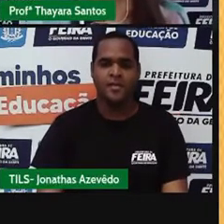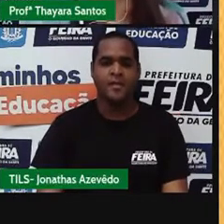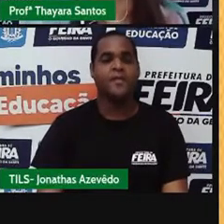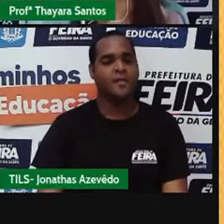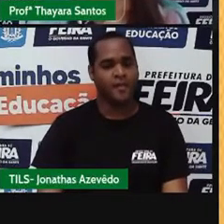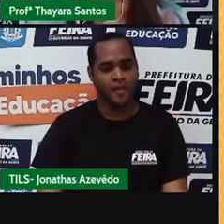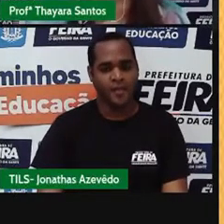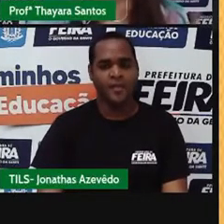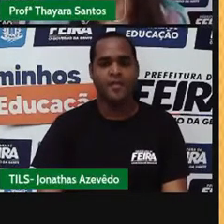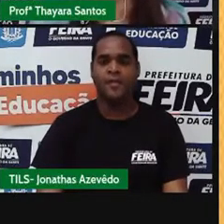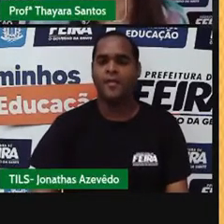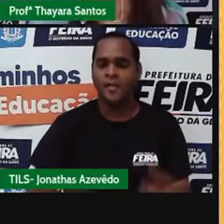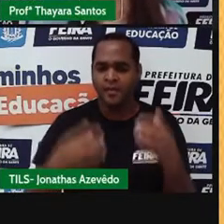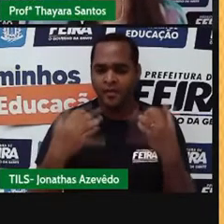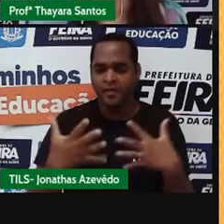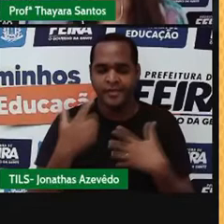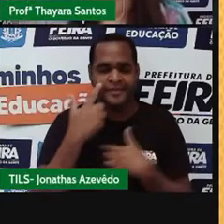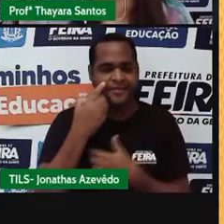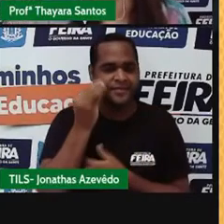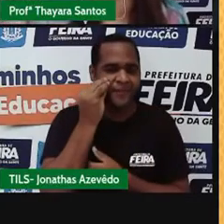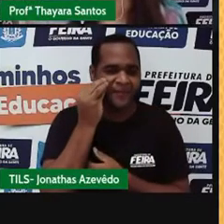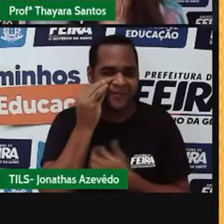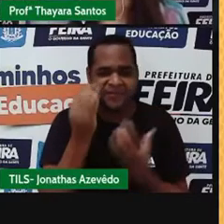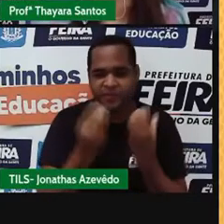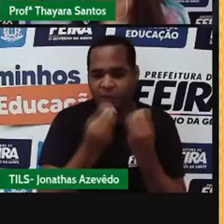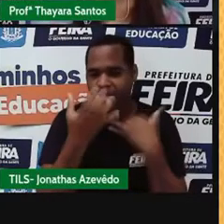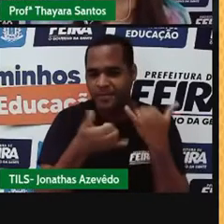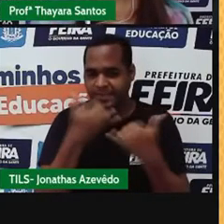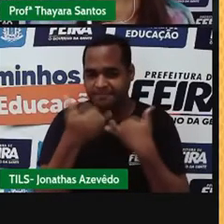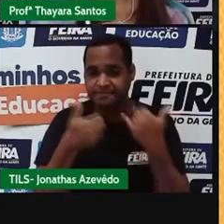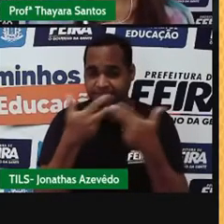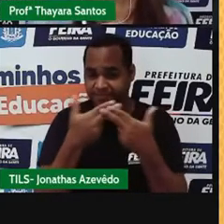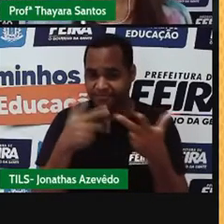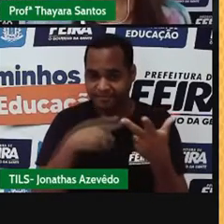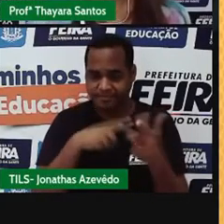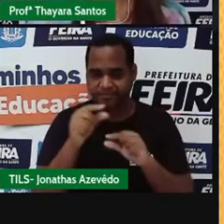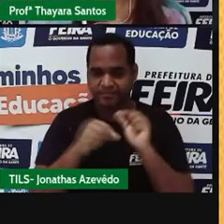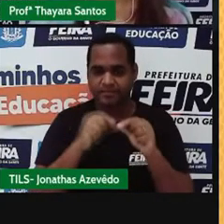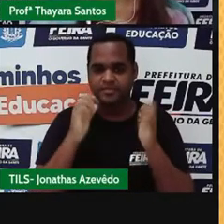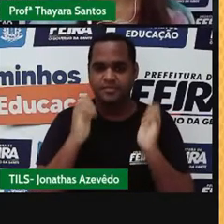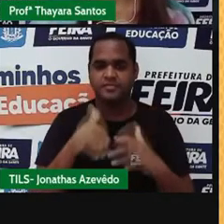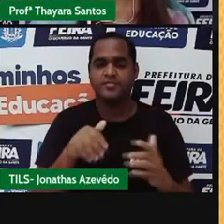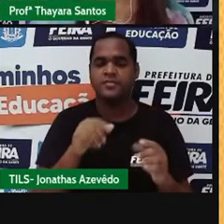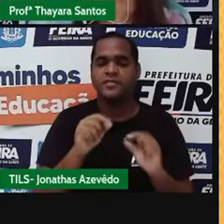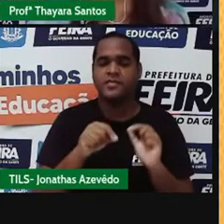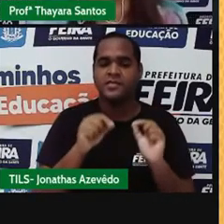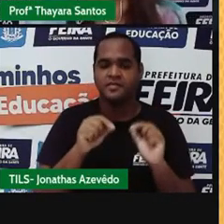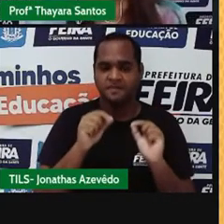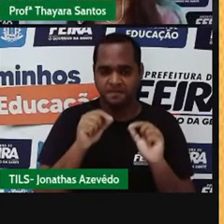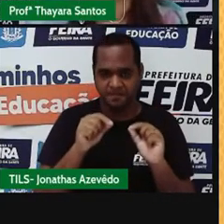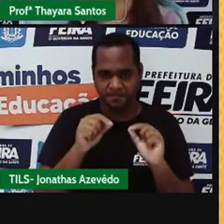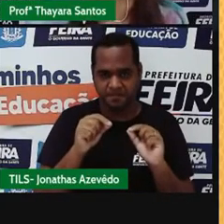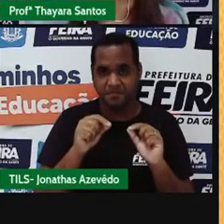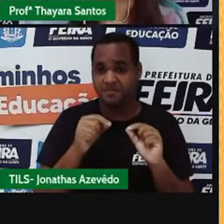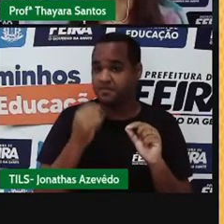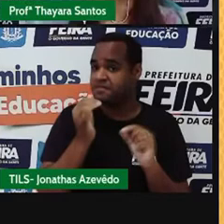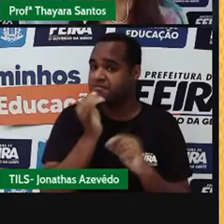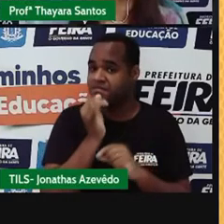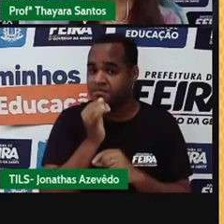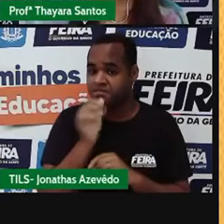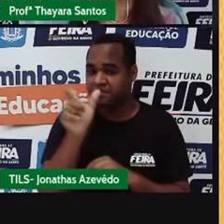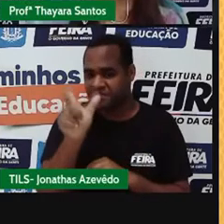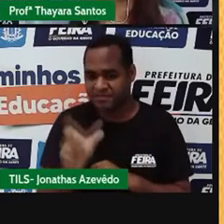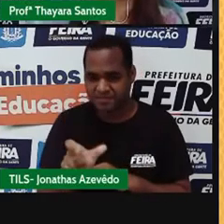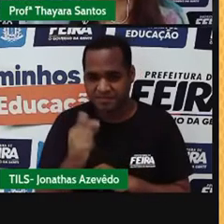Agora vamos lá testar um pouquinho isso, brincar um pouquinho com essa história. Aqui eu trouxe três exemplos para vocês. Eu